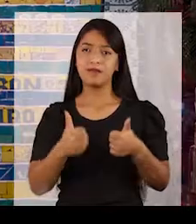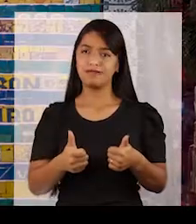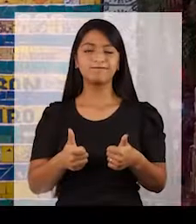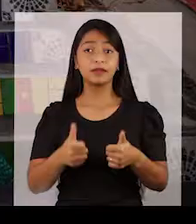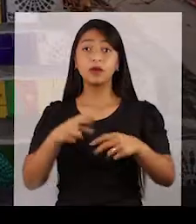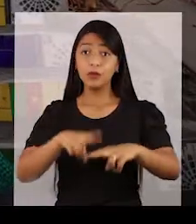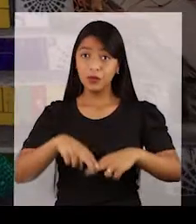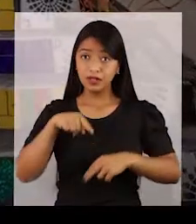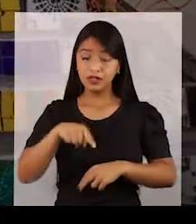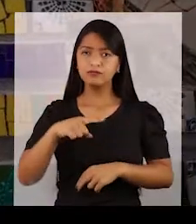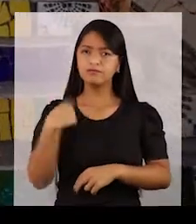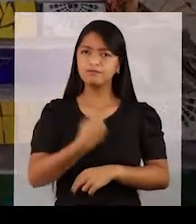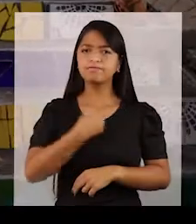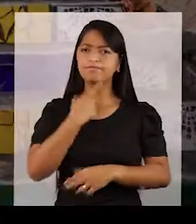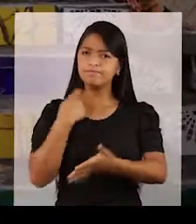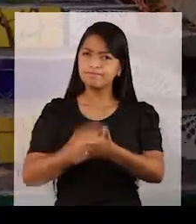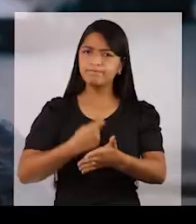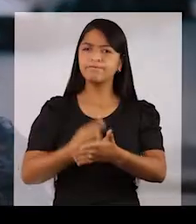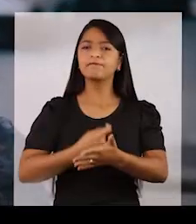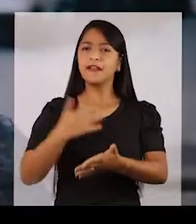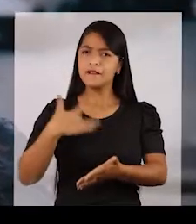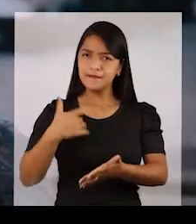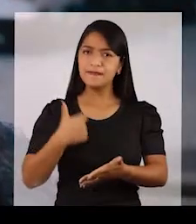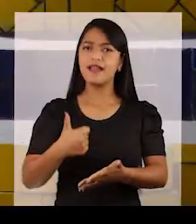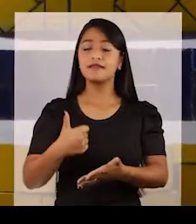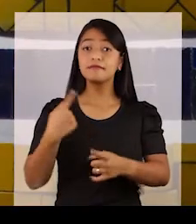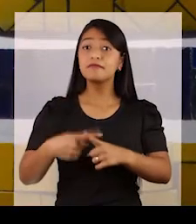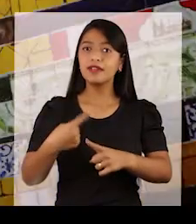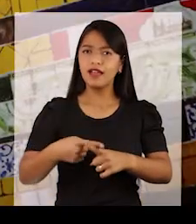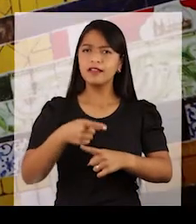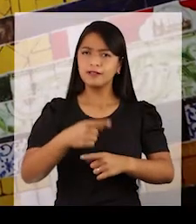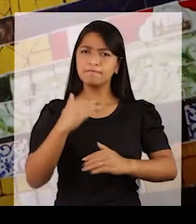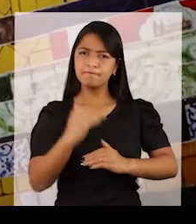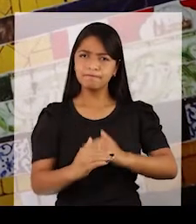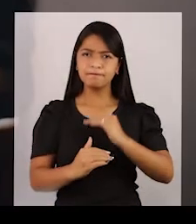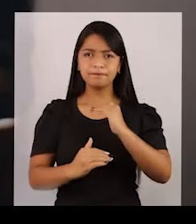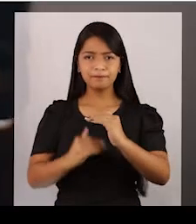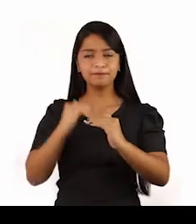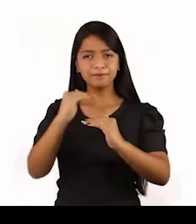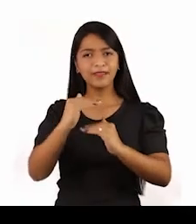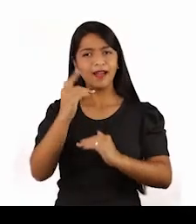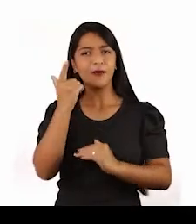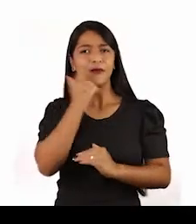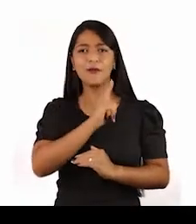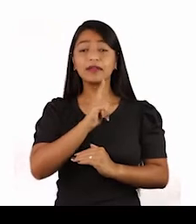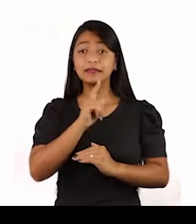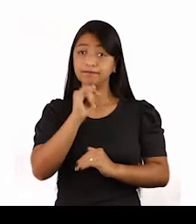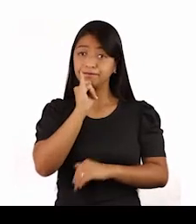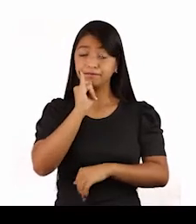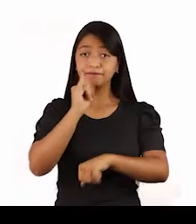É um caminho longo e íngreme. A gente vai ter que subir degrau por degrau. Porque só um país